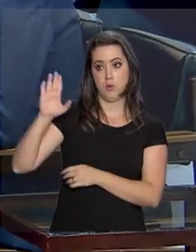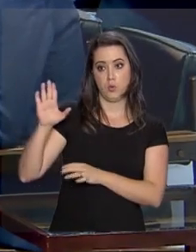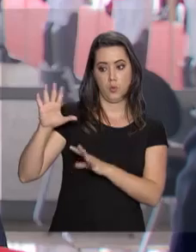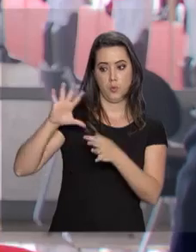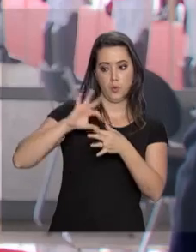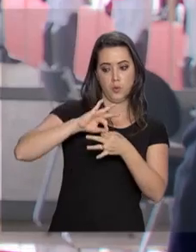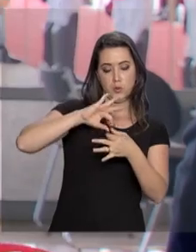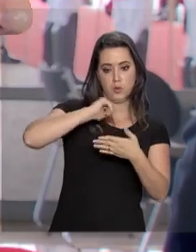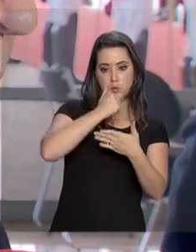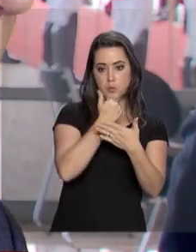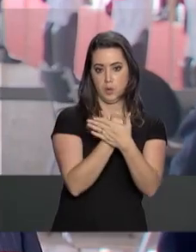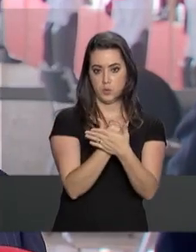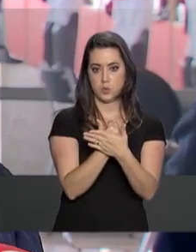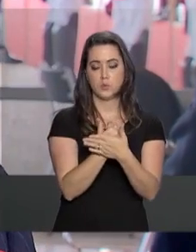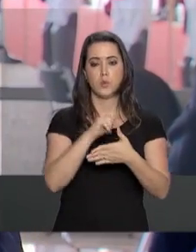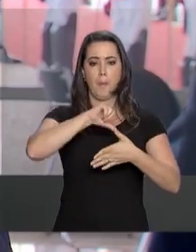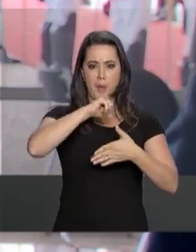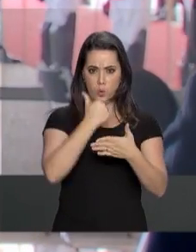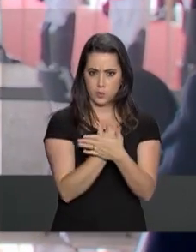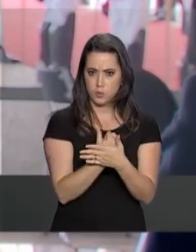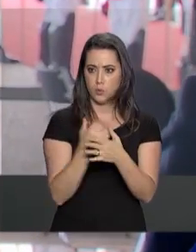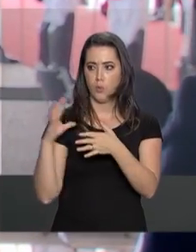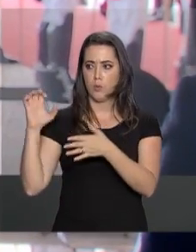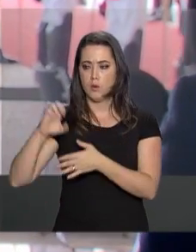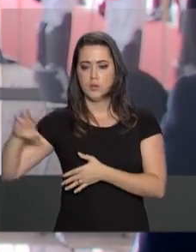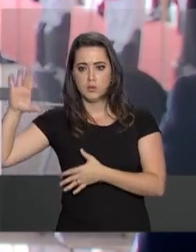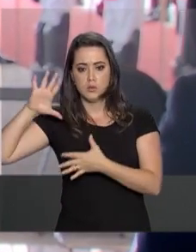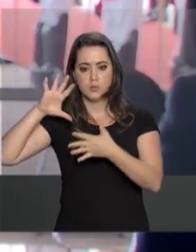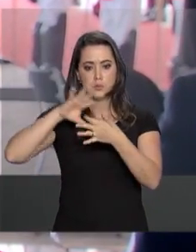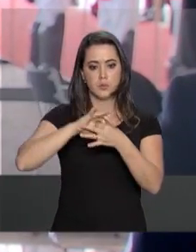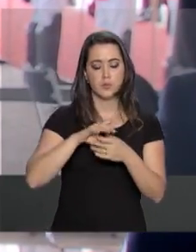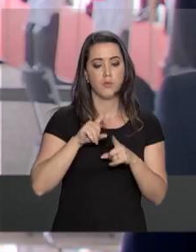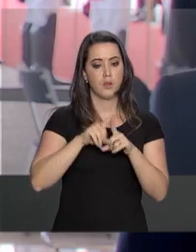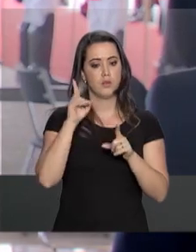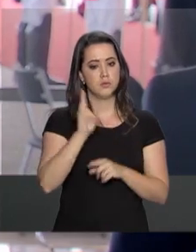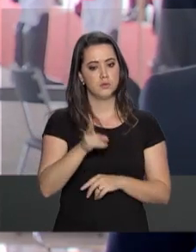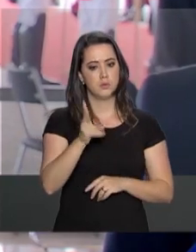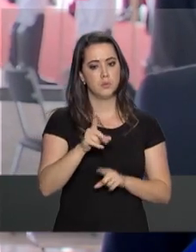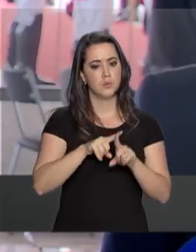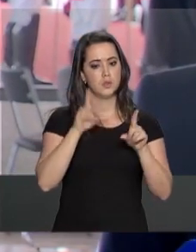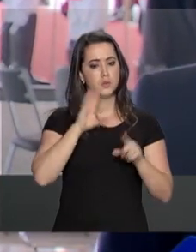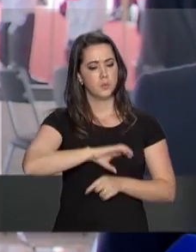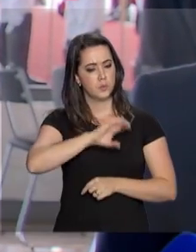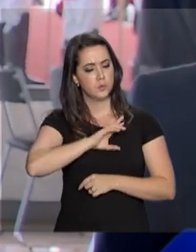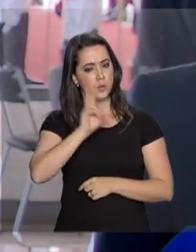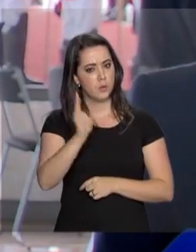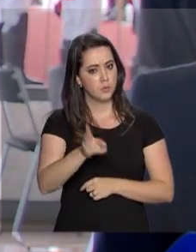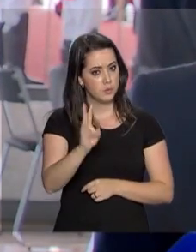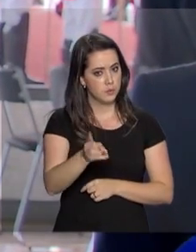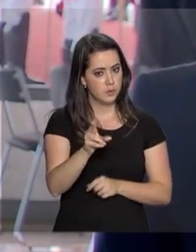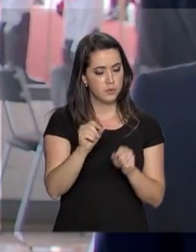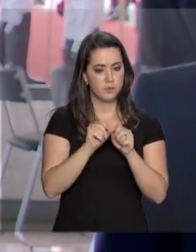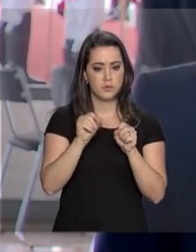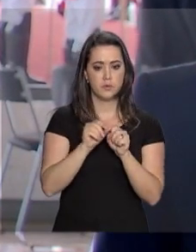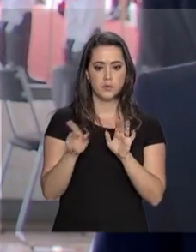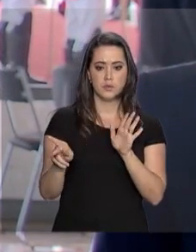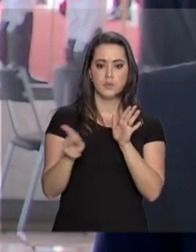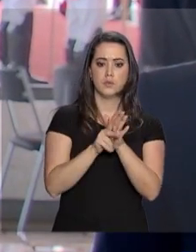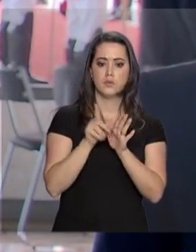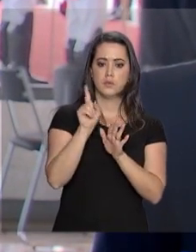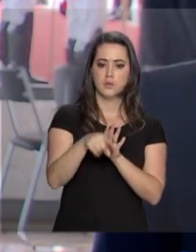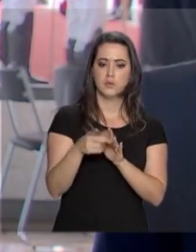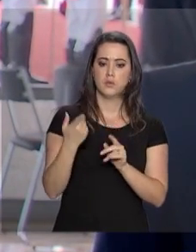Mercosul. Tem sido, como sabem, complexo, mas Portugal está permanentemente fazendo o que pode